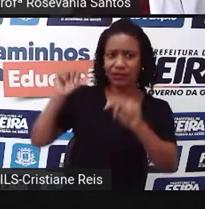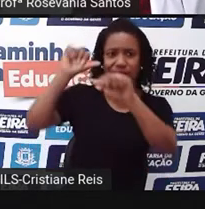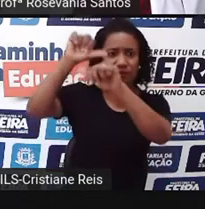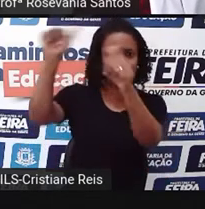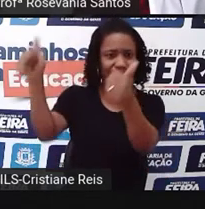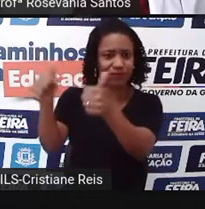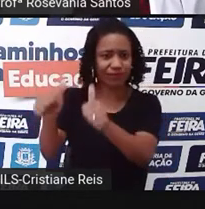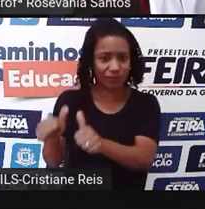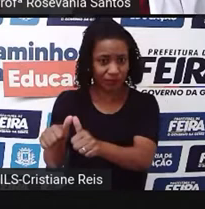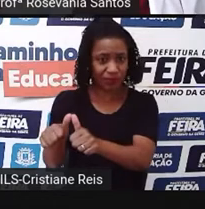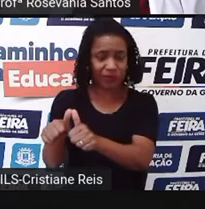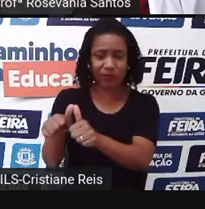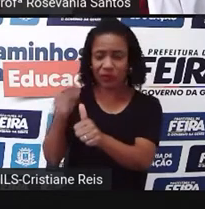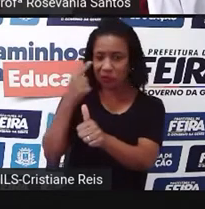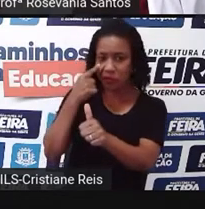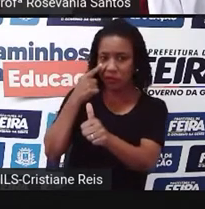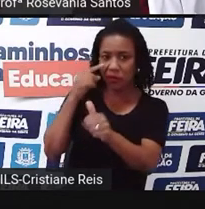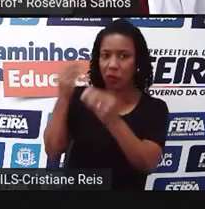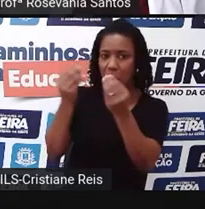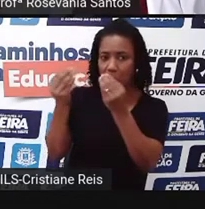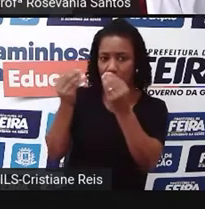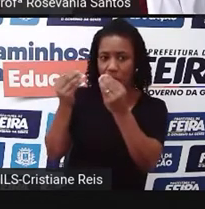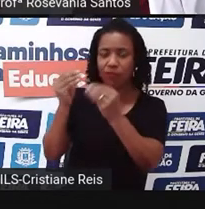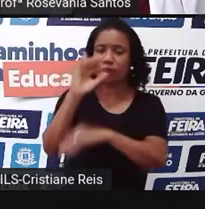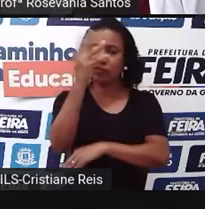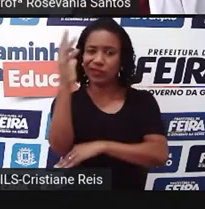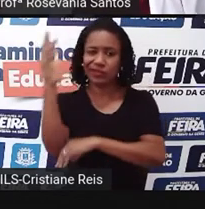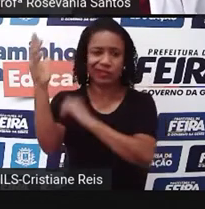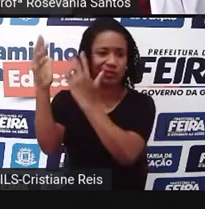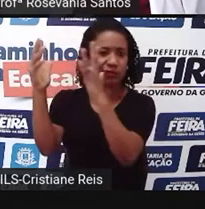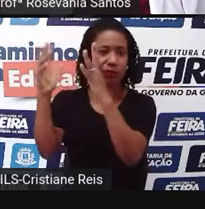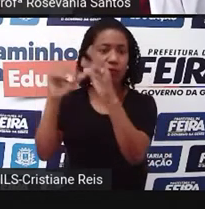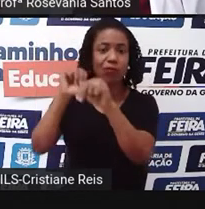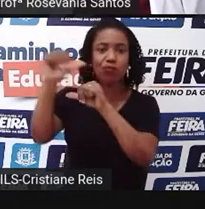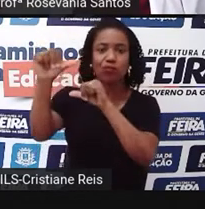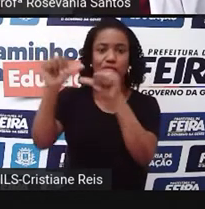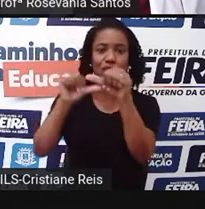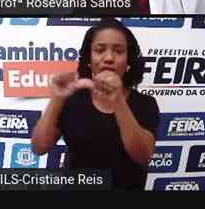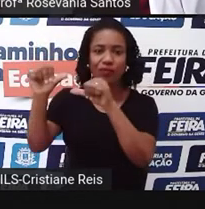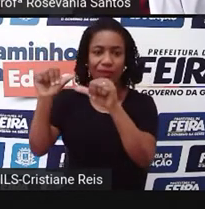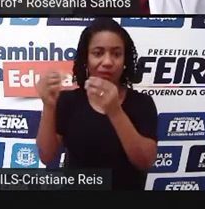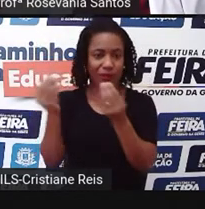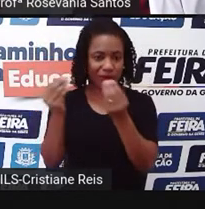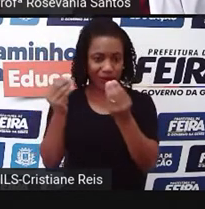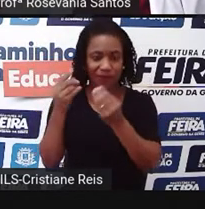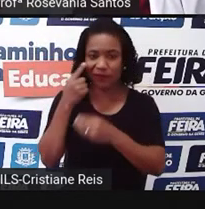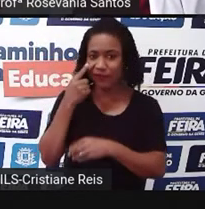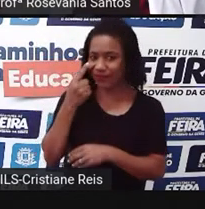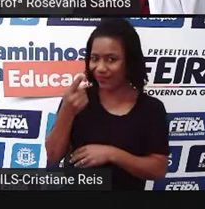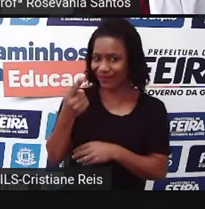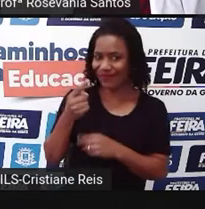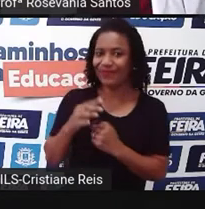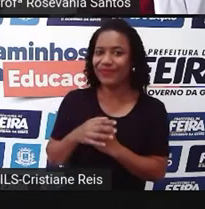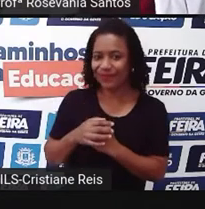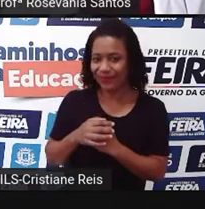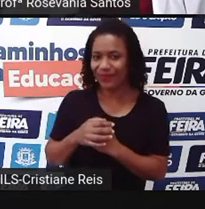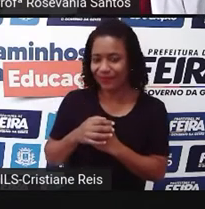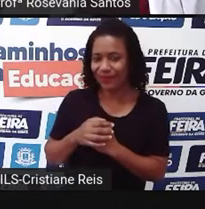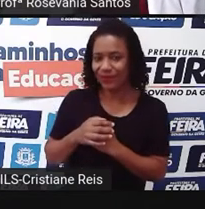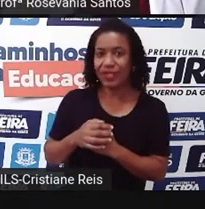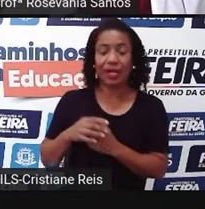Brasil, analisando a nossa vegetação, a gente tinha, né? Na grande maioria aqui, essa área de